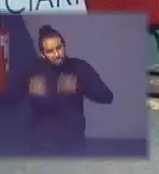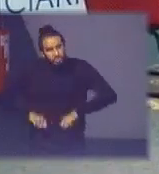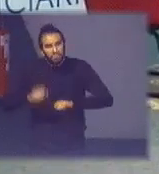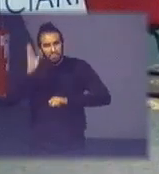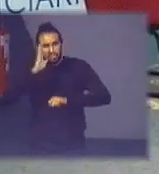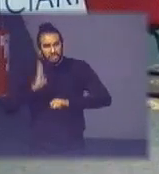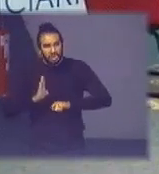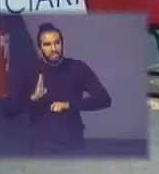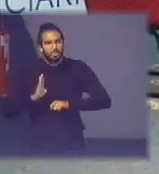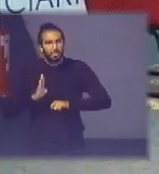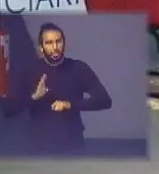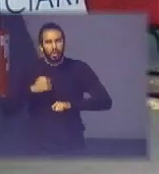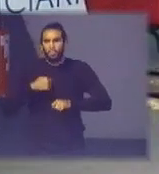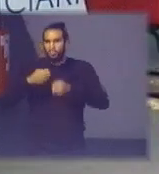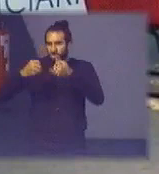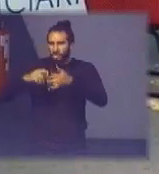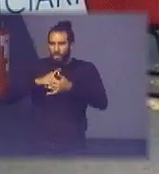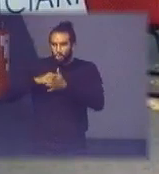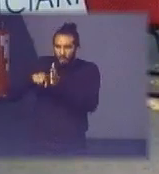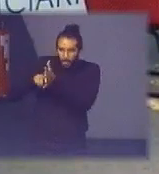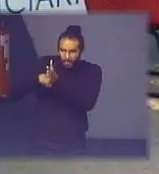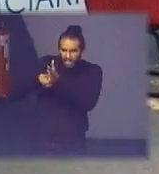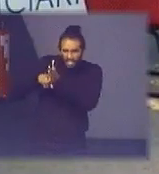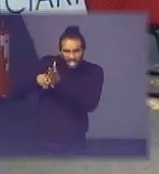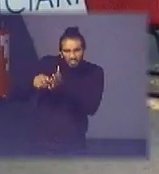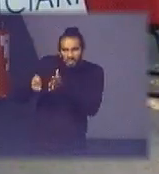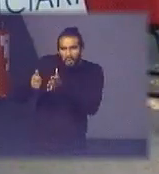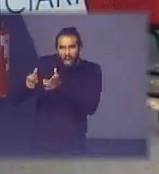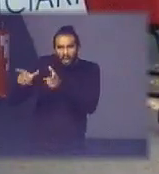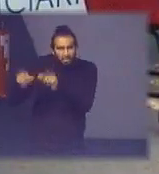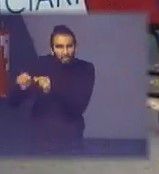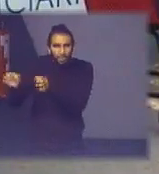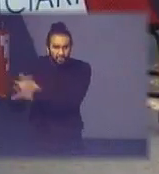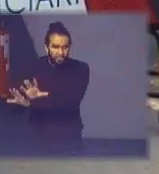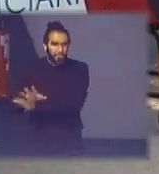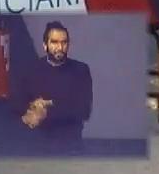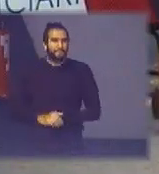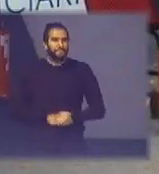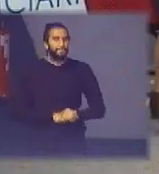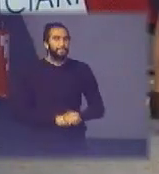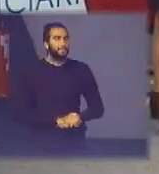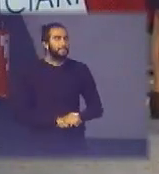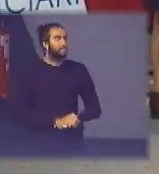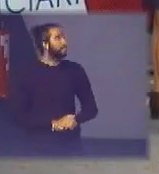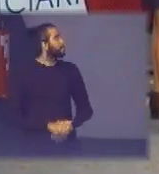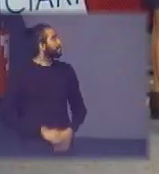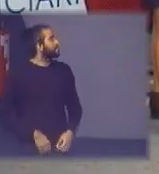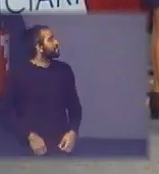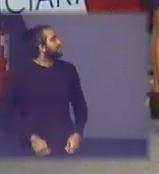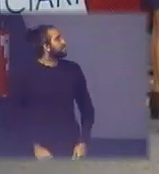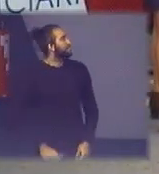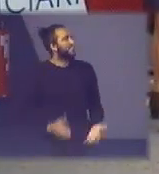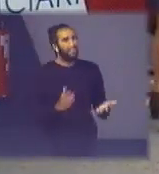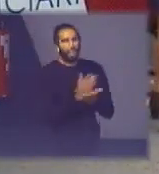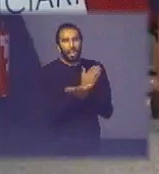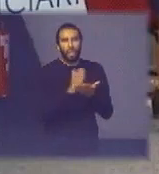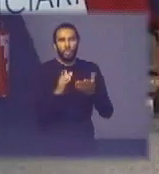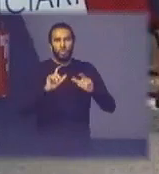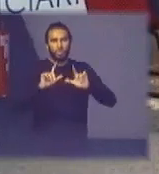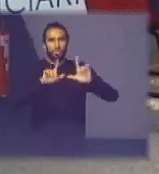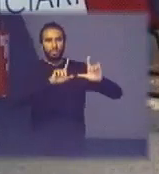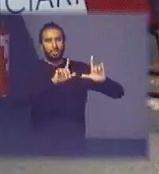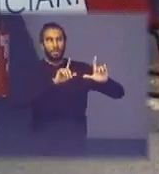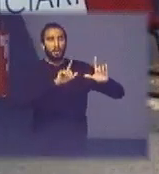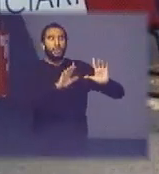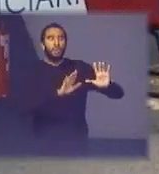abarcar eu vou falar um pouquinho da pesquisa que a gente está finalizando a próxima por favor então algumas imagens da retirada o Brasil não